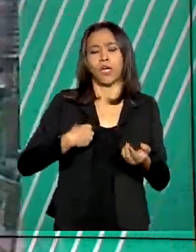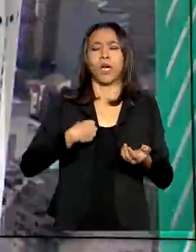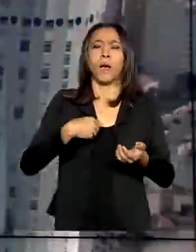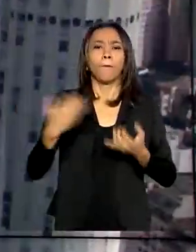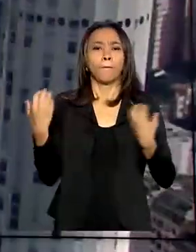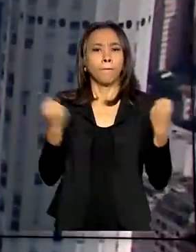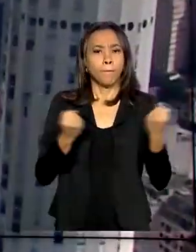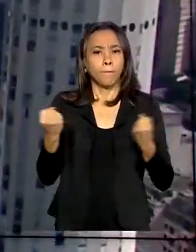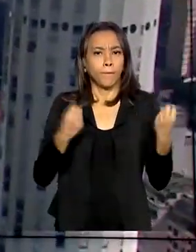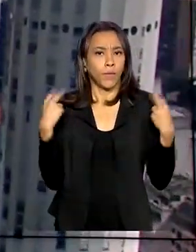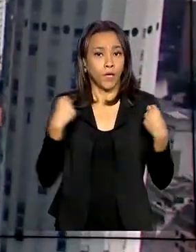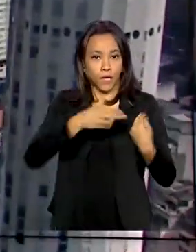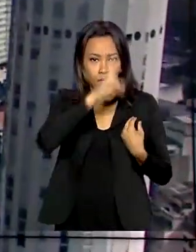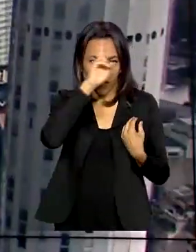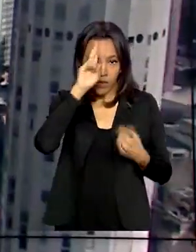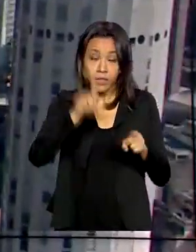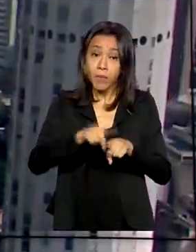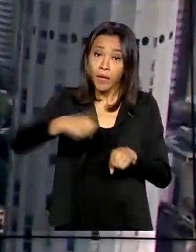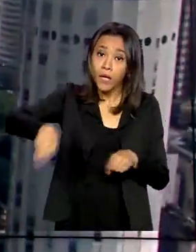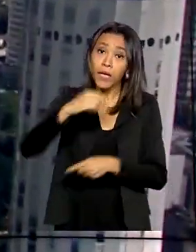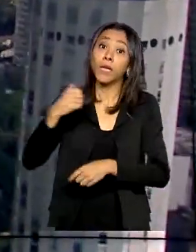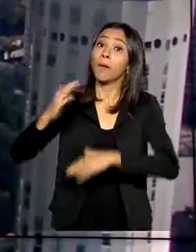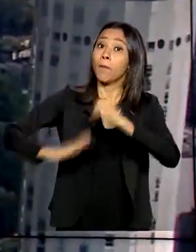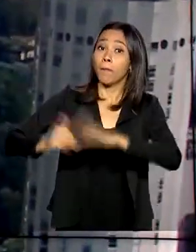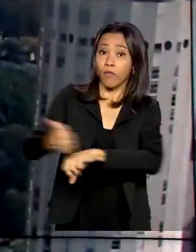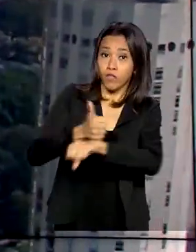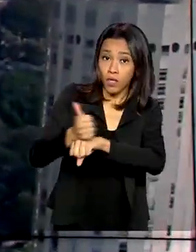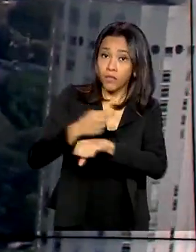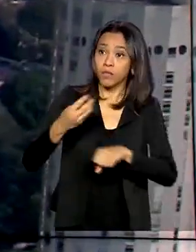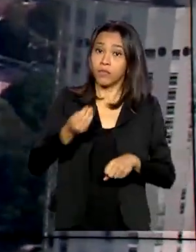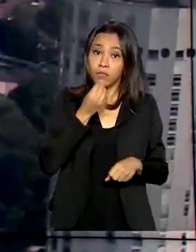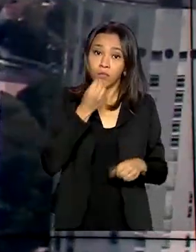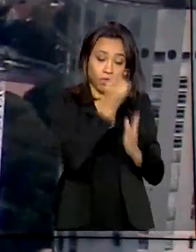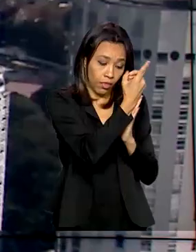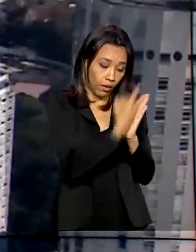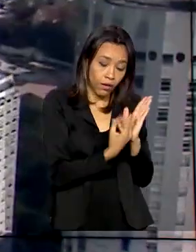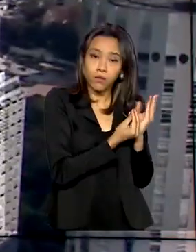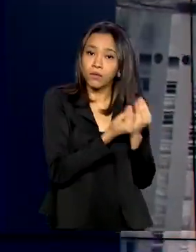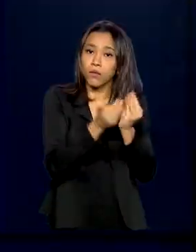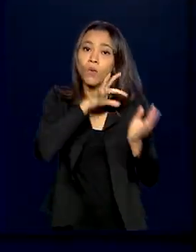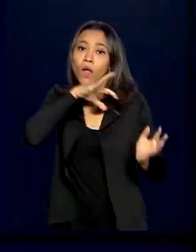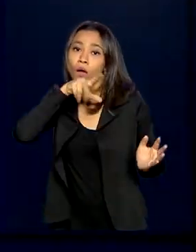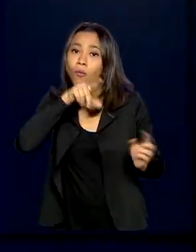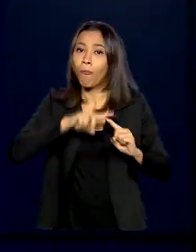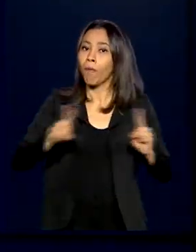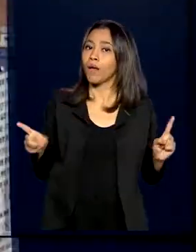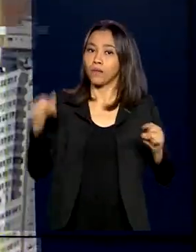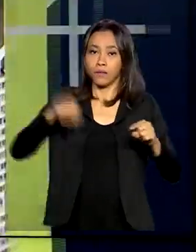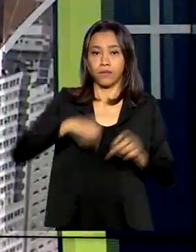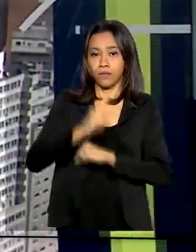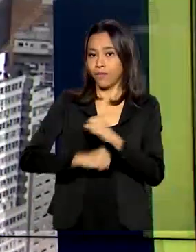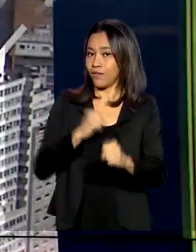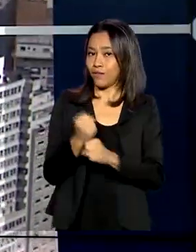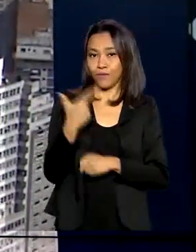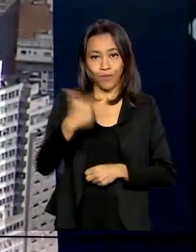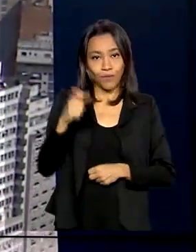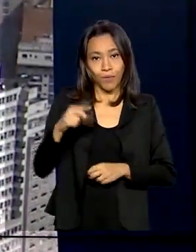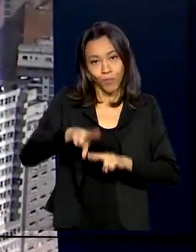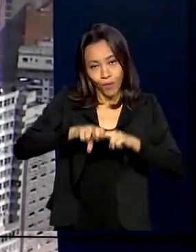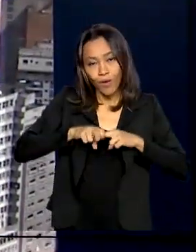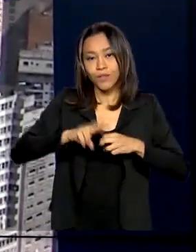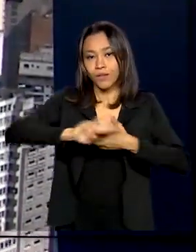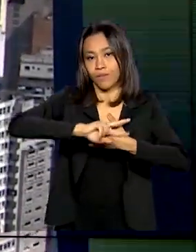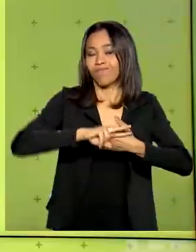profissionais que tinham renda para declarar imposto de renda no ano passado, mas este ano não vão ter por causa da crise do coronavírus.